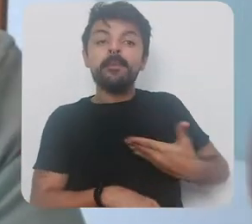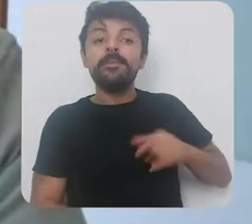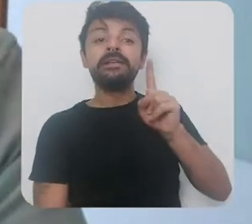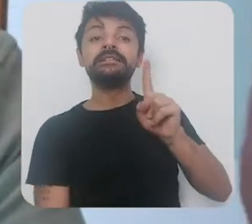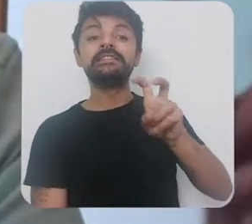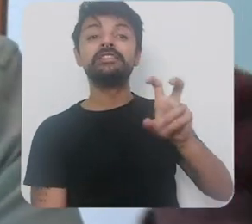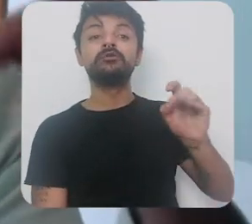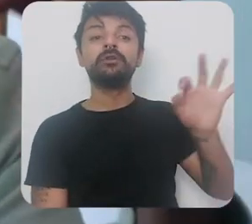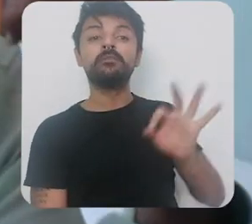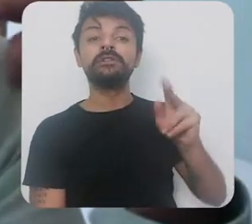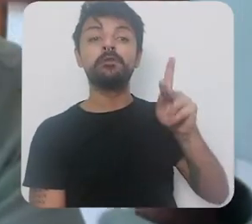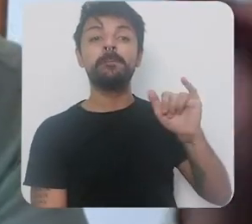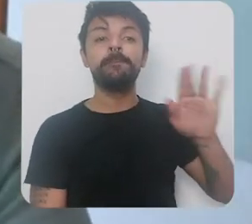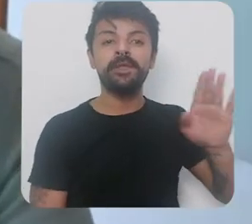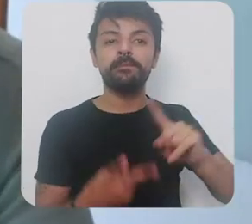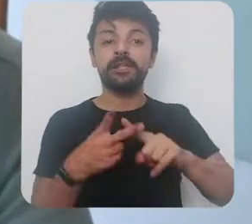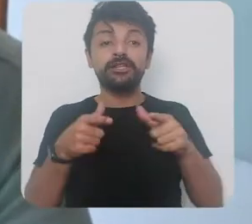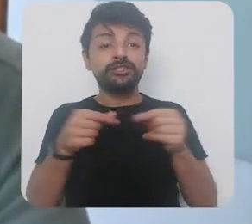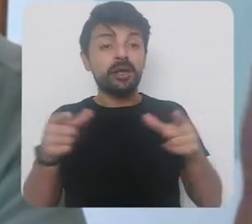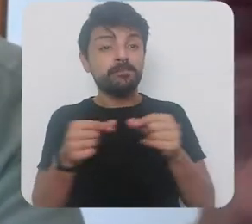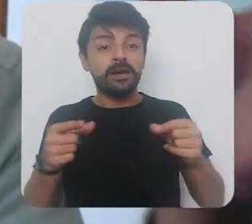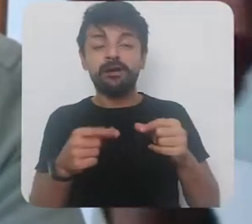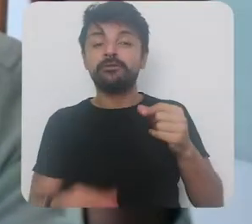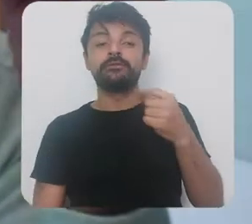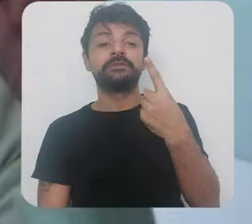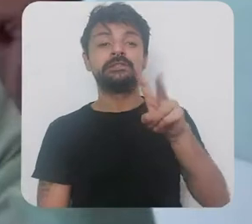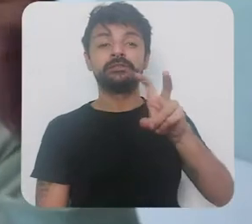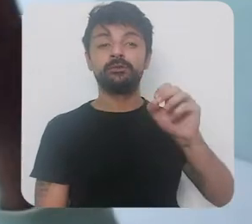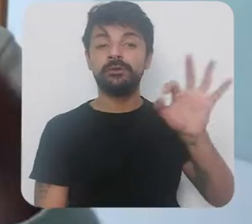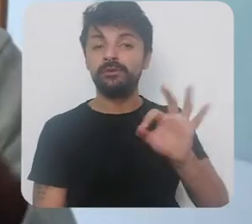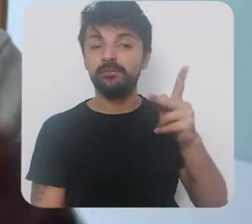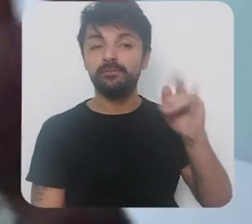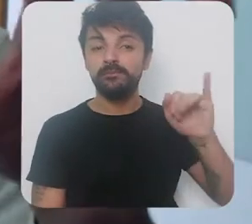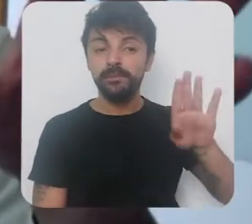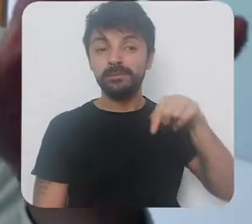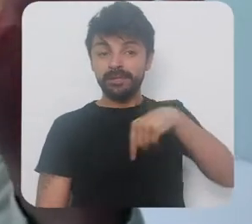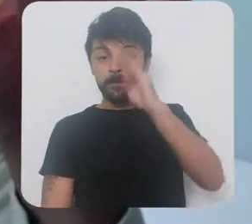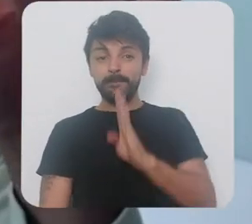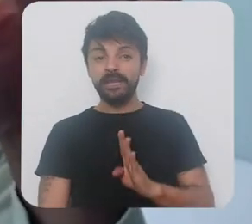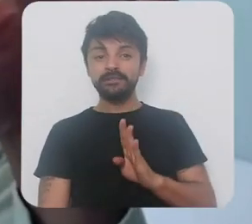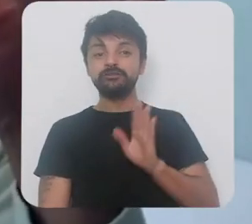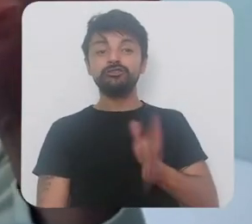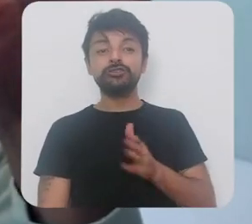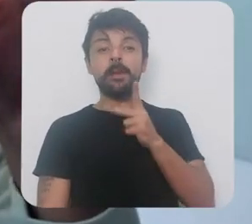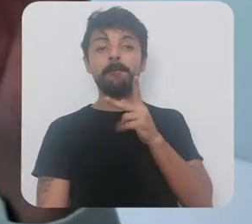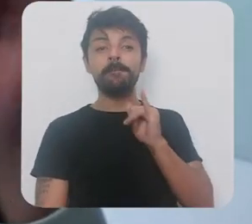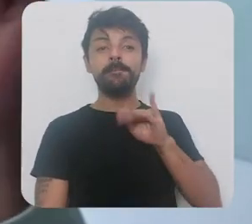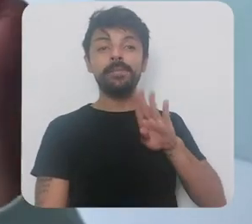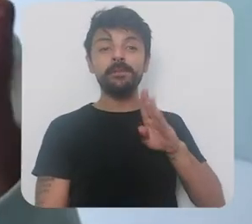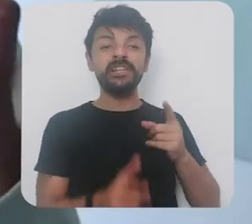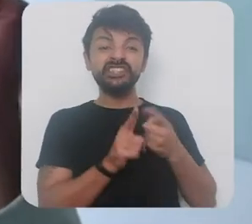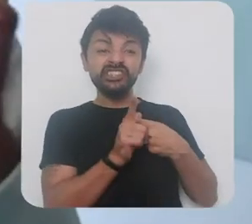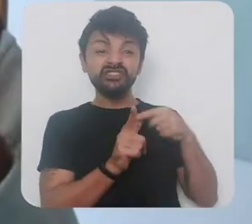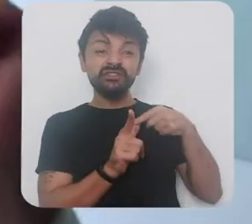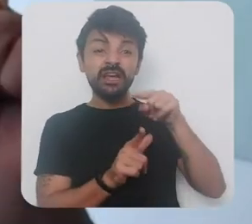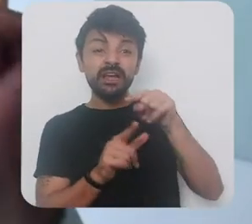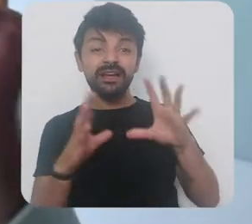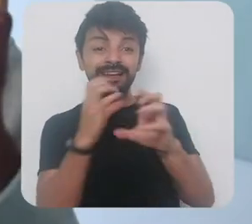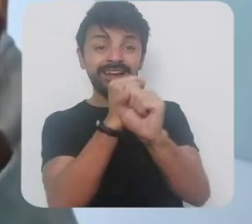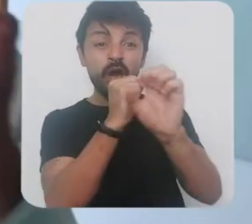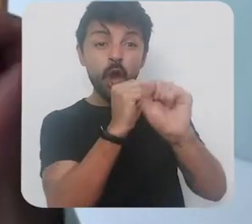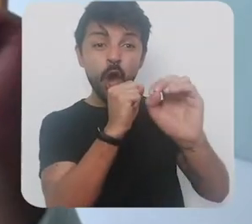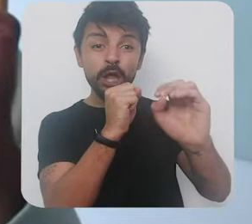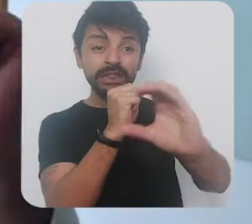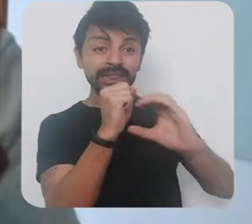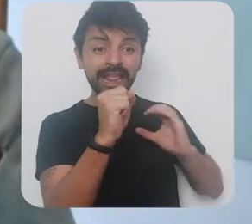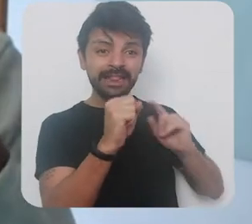150% do PIB Japão 200% do PIB o Brasil já tá nessa faixa dos 80 então nós chegamos numa